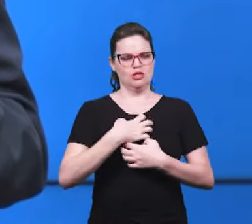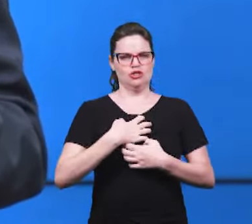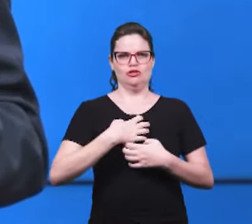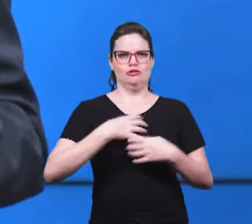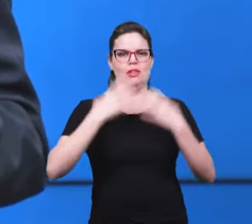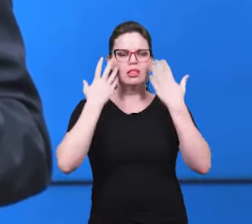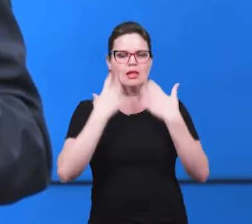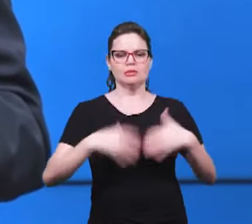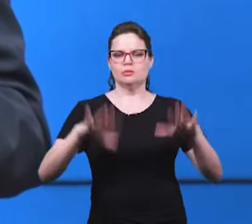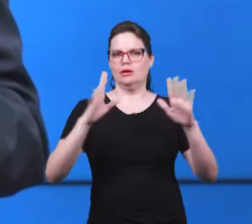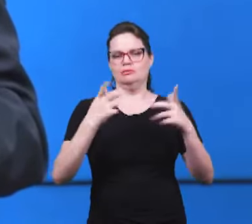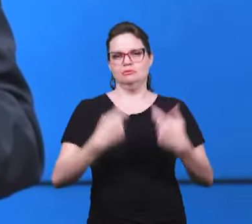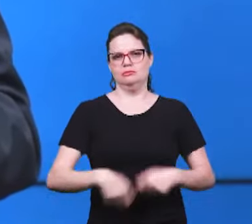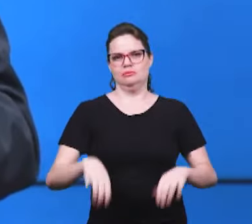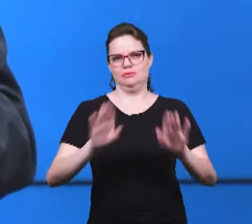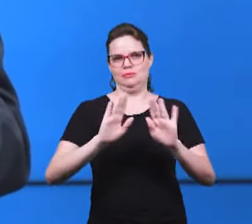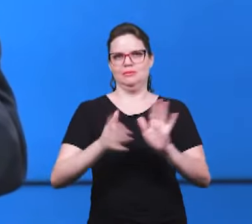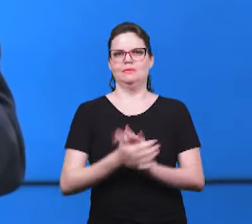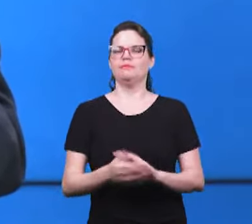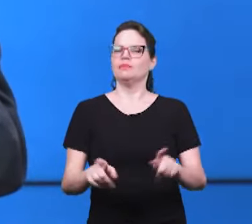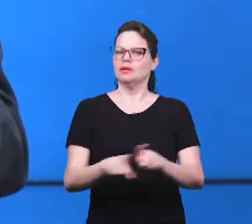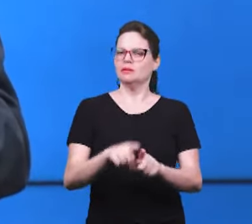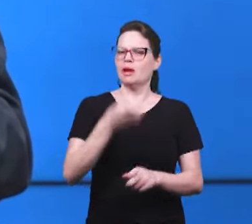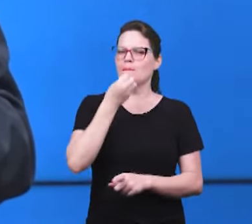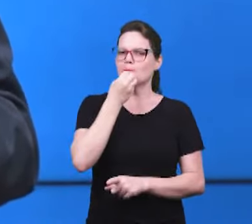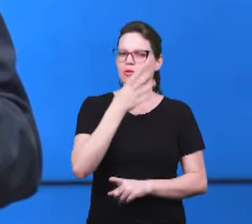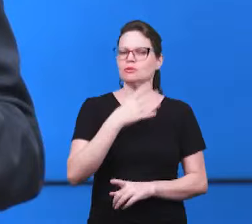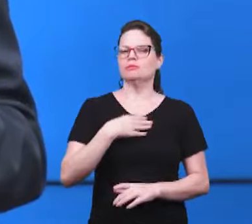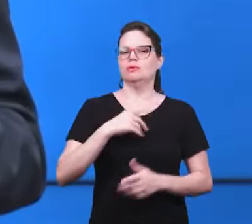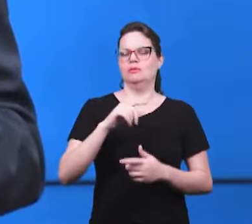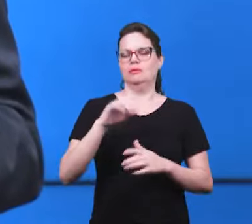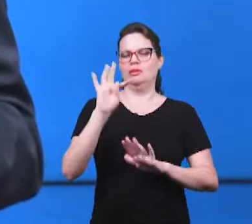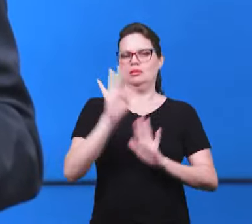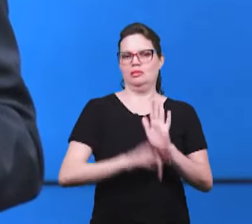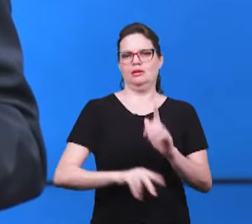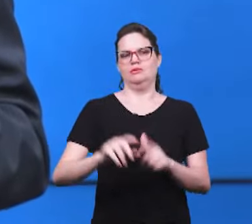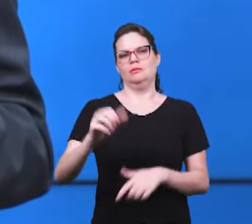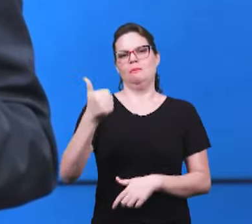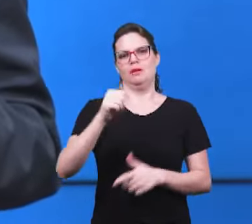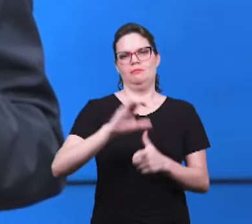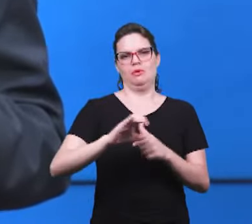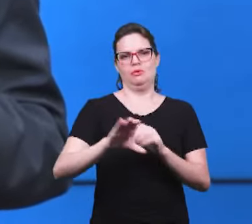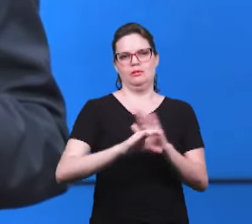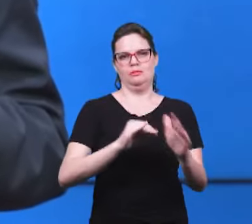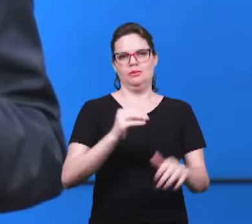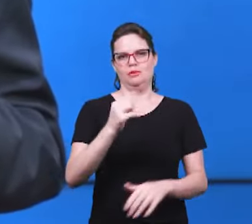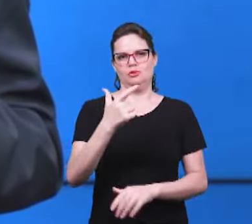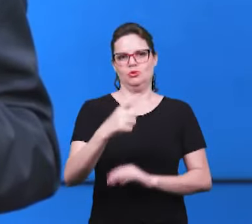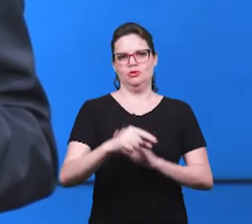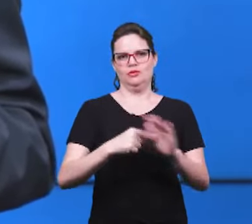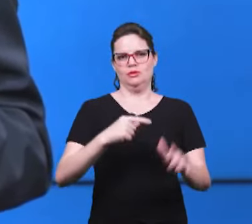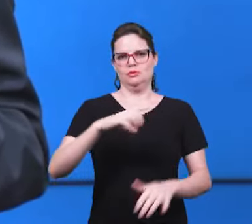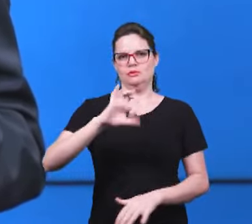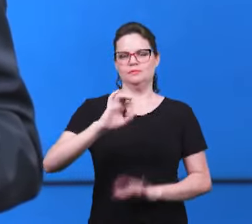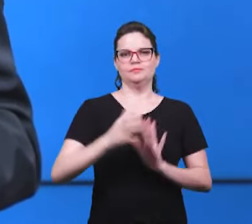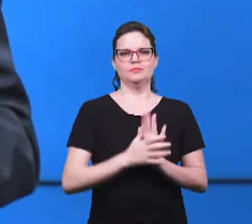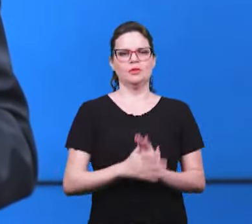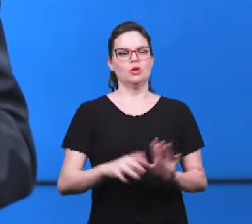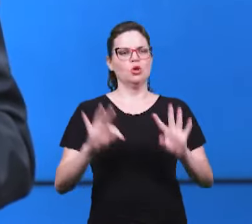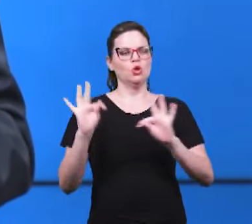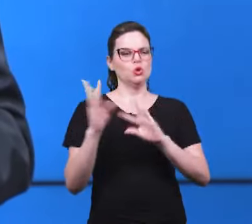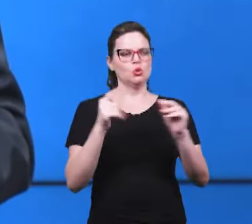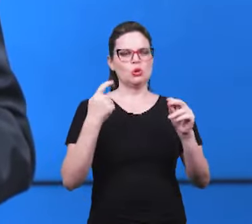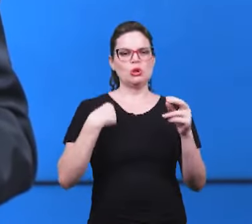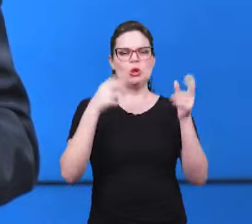Muito bem colocado pela irmã. E boa citação de 1 Coríntios, 1 Carta aos Coríntios, capítulo 2, verso 9. Aquilo que o olho não